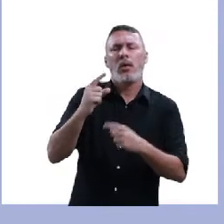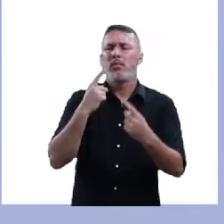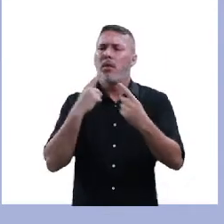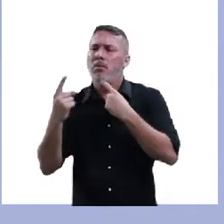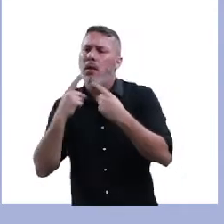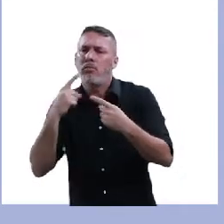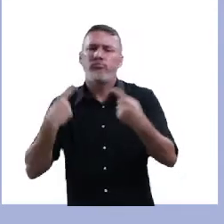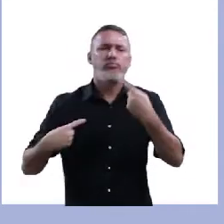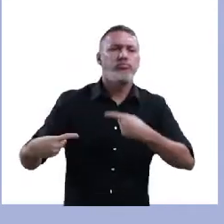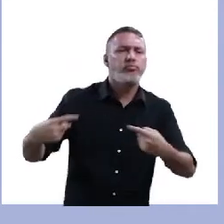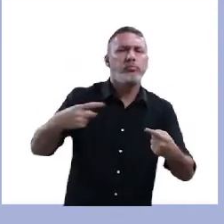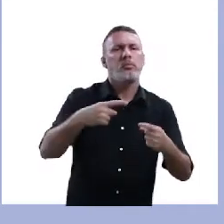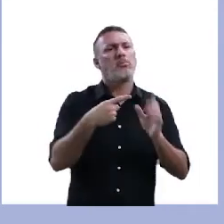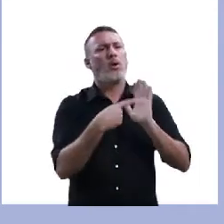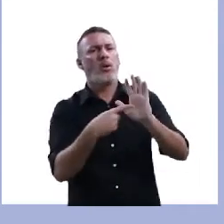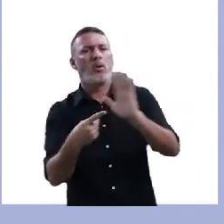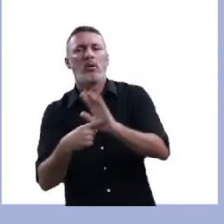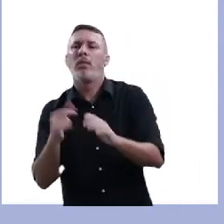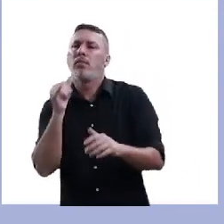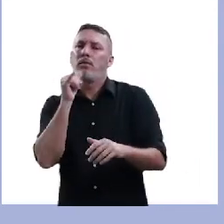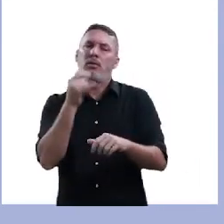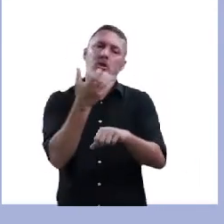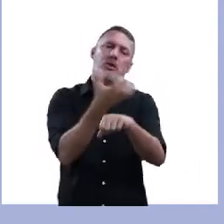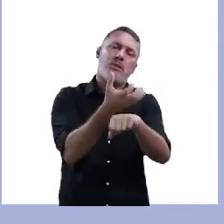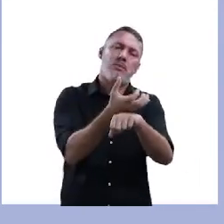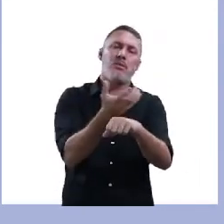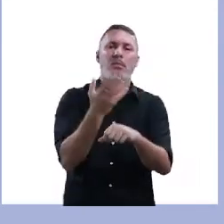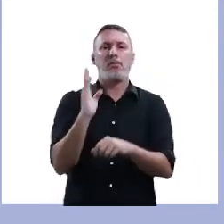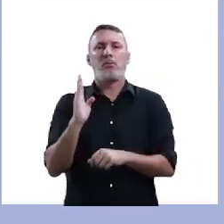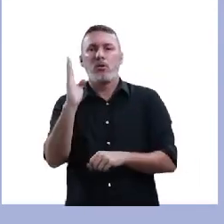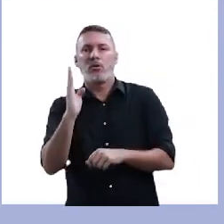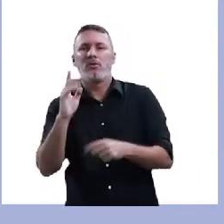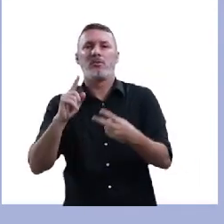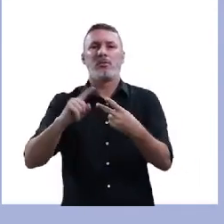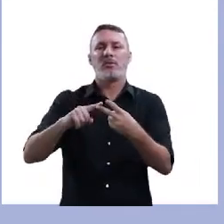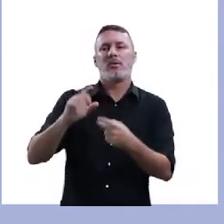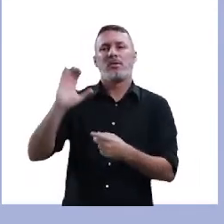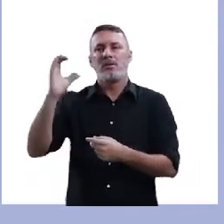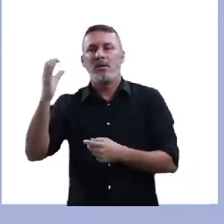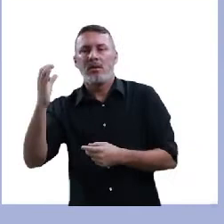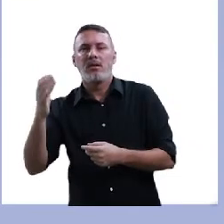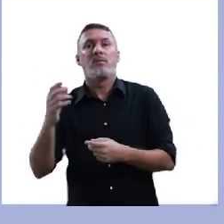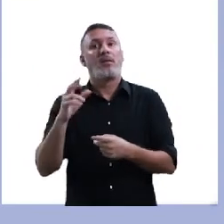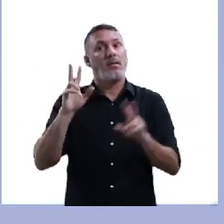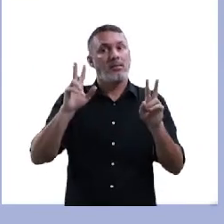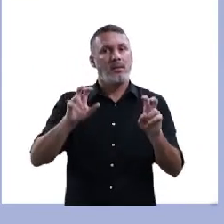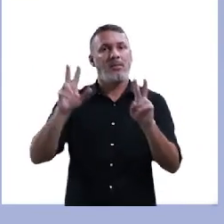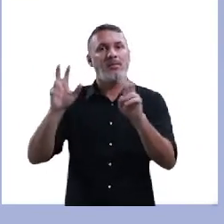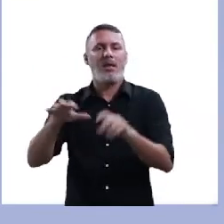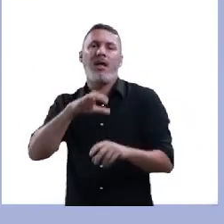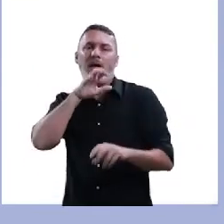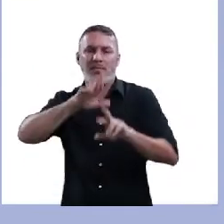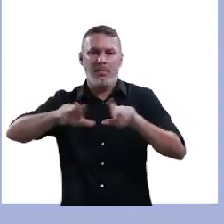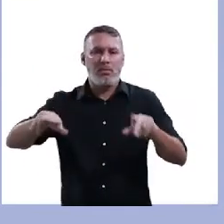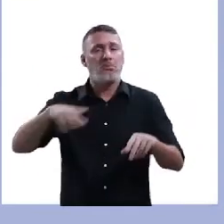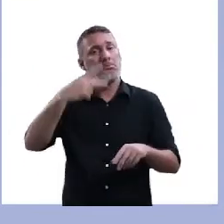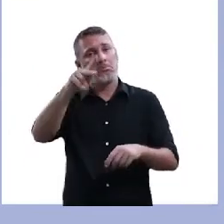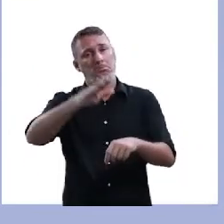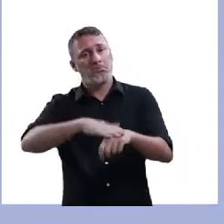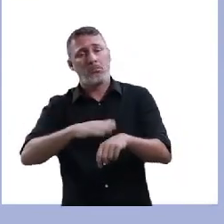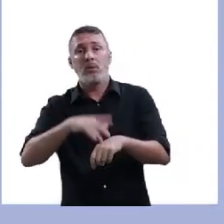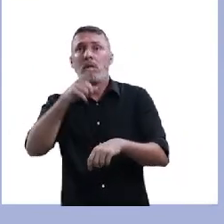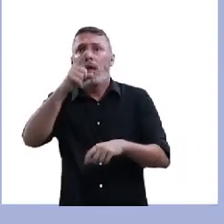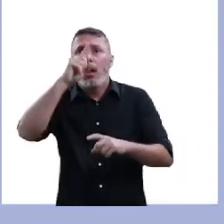os alunos, ele pode trabalhar nas disciplinas de biologia, de ciência, trabalhar nesse aspecto. Vou deixar com vocês isso.